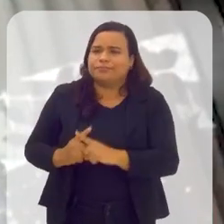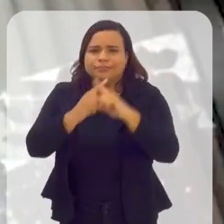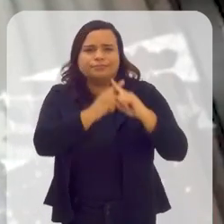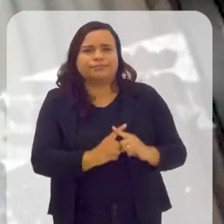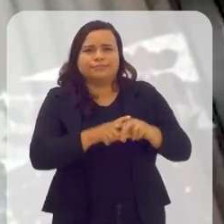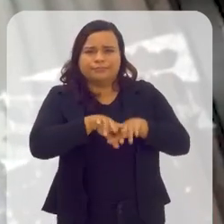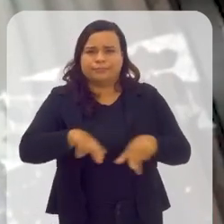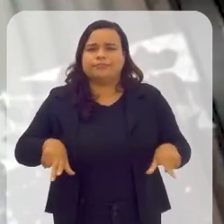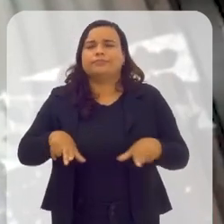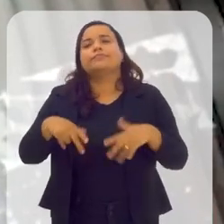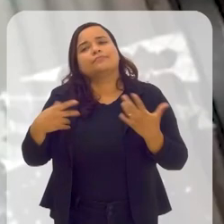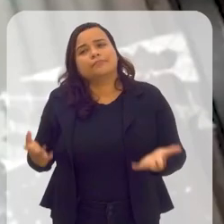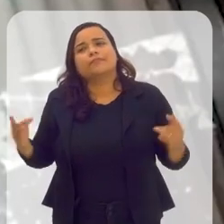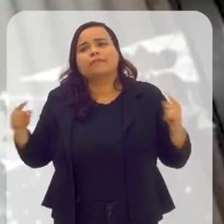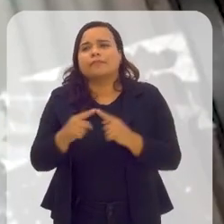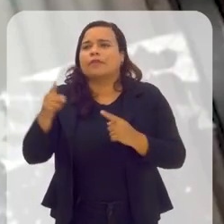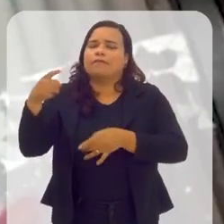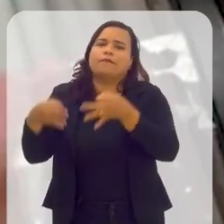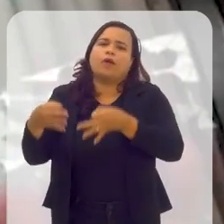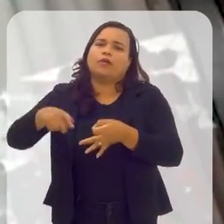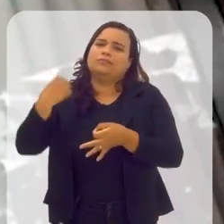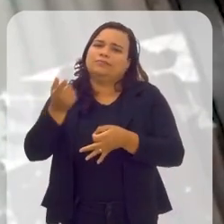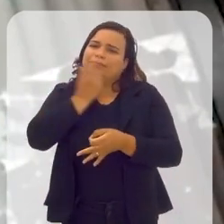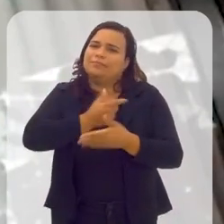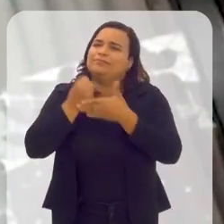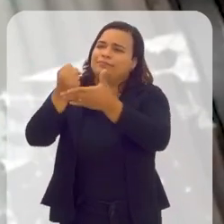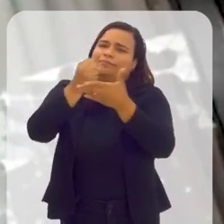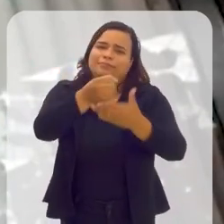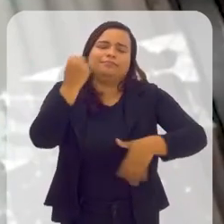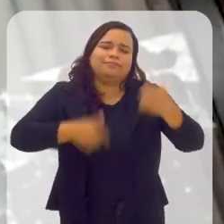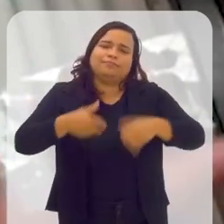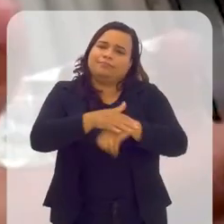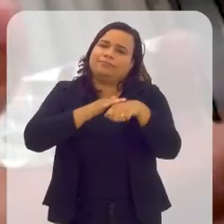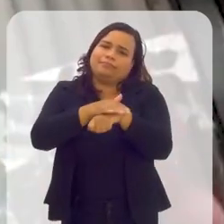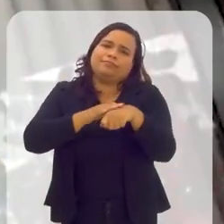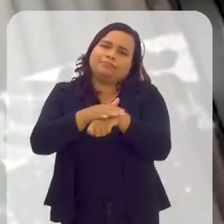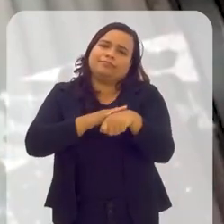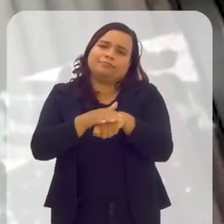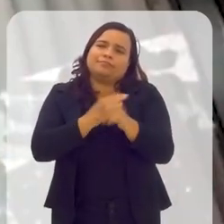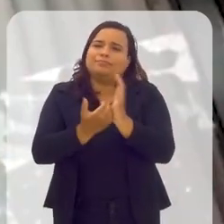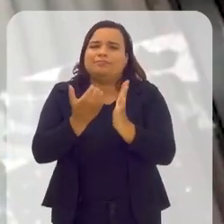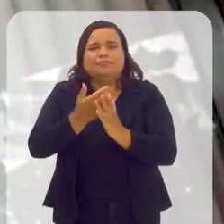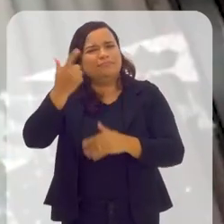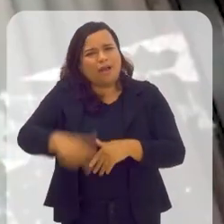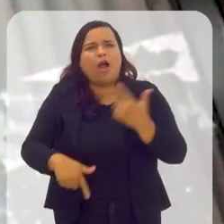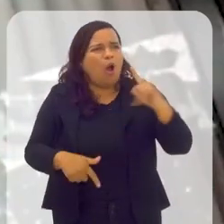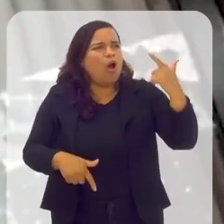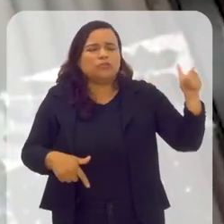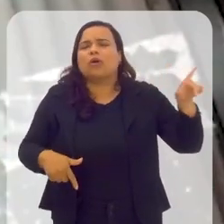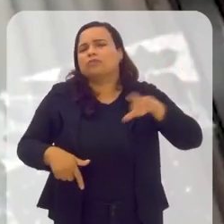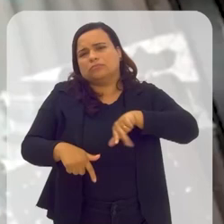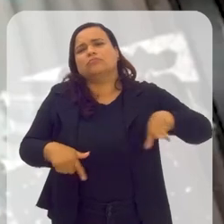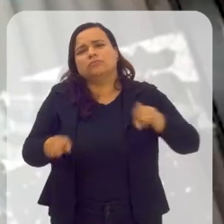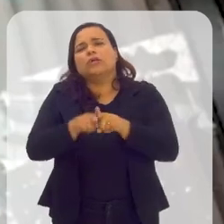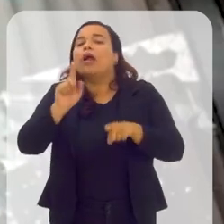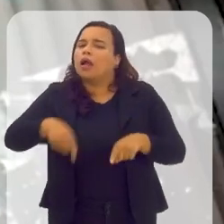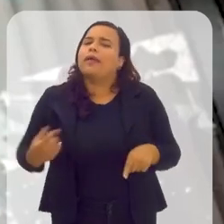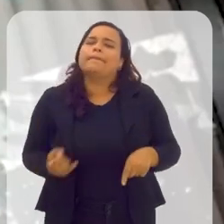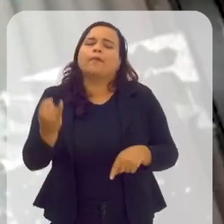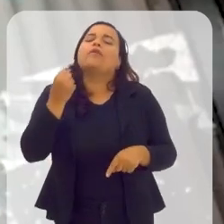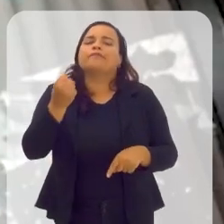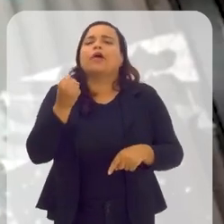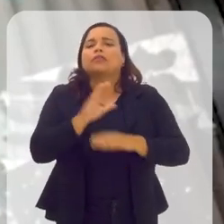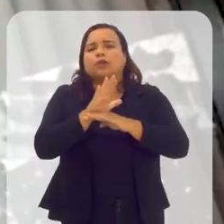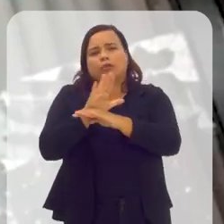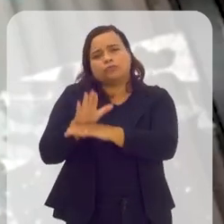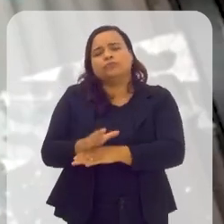a competitividade das cooperativas e foi através do fórum que a gente conseguiu levar mais essa discussão e muitas outras. Então, ele é realmente